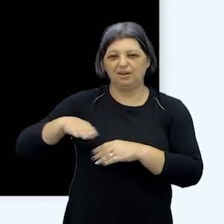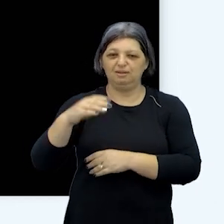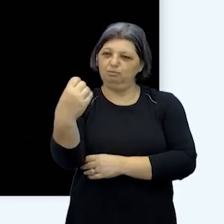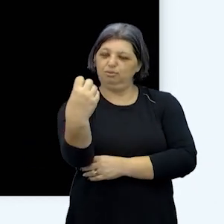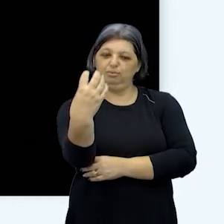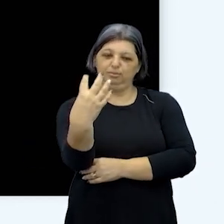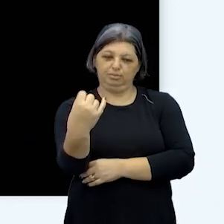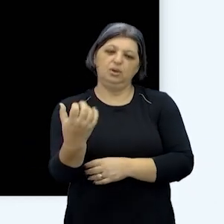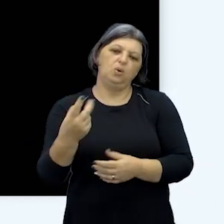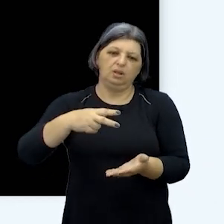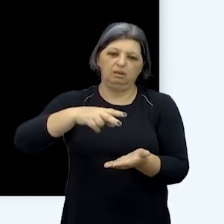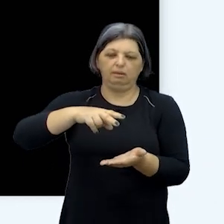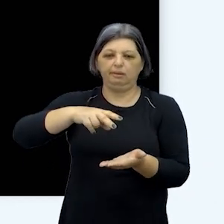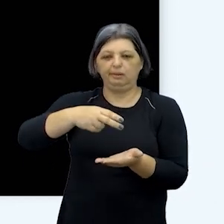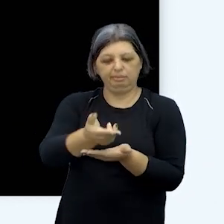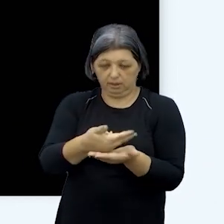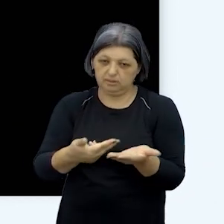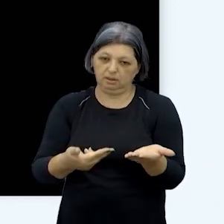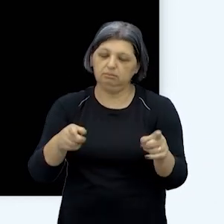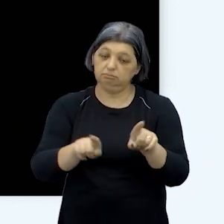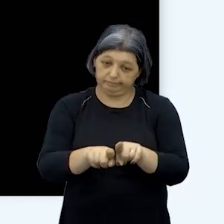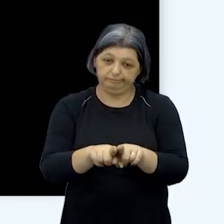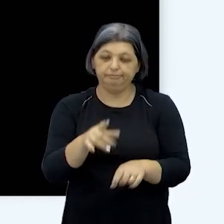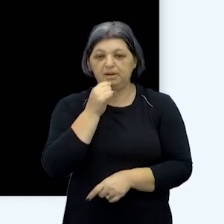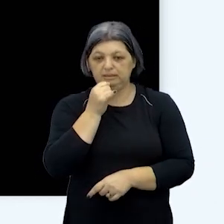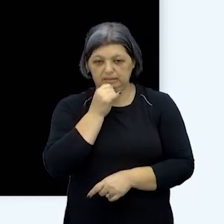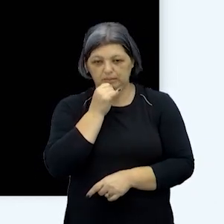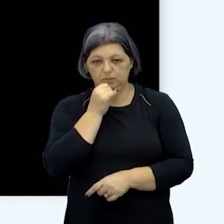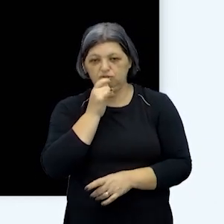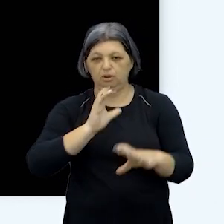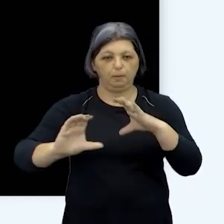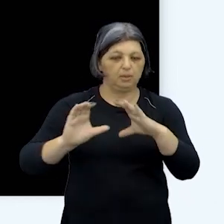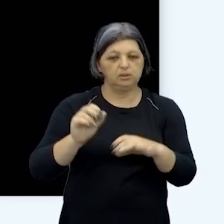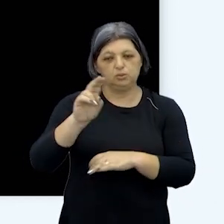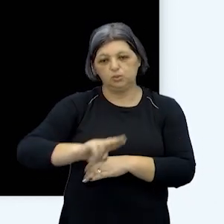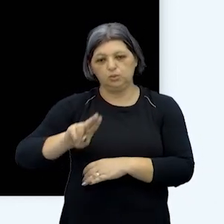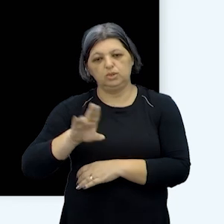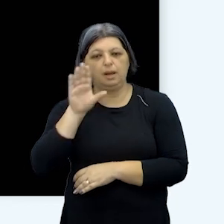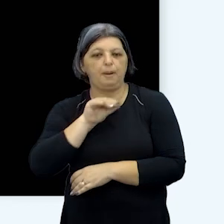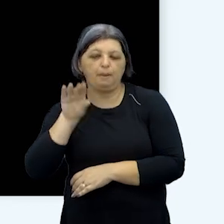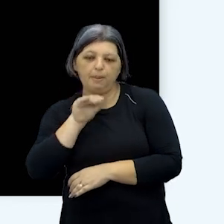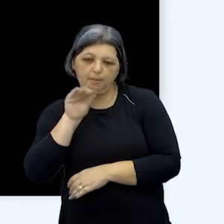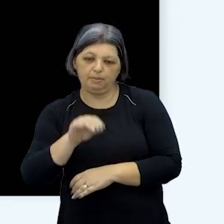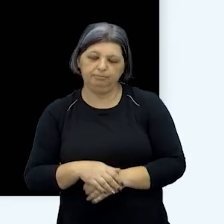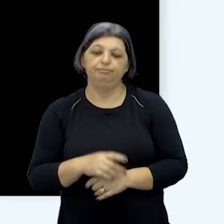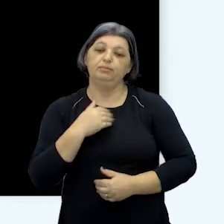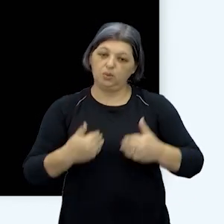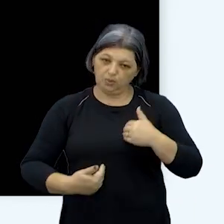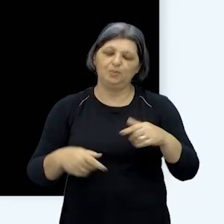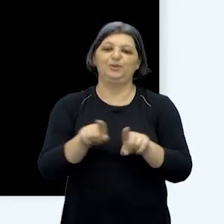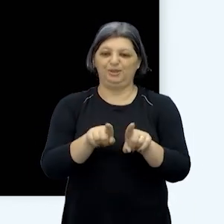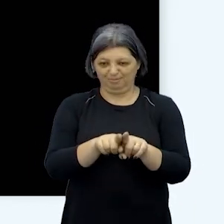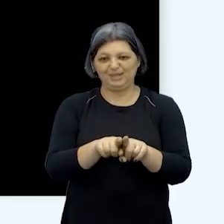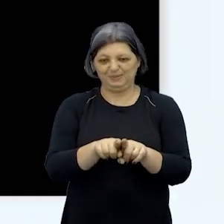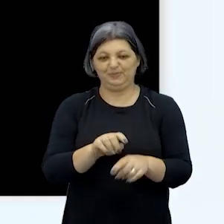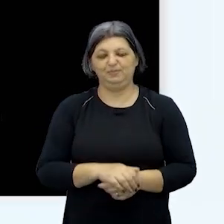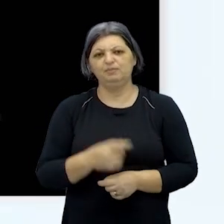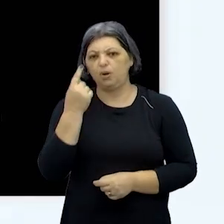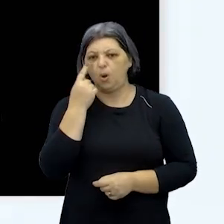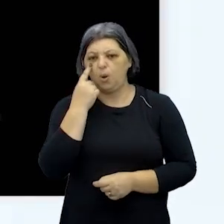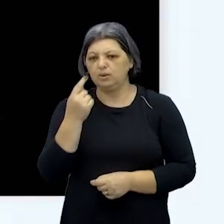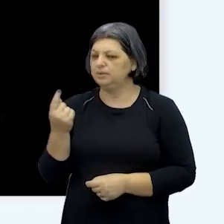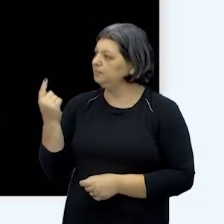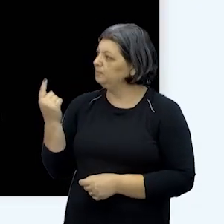desenho são exemplos de comunicação não verbal nosso corpo também olha só essa imagem